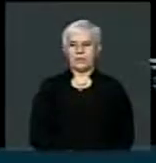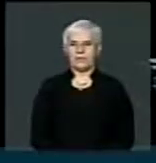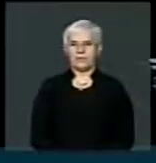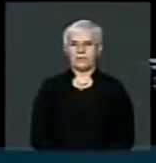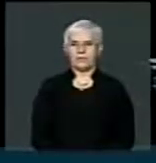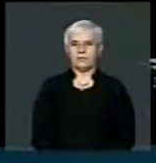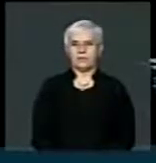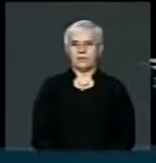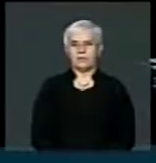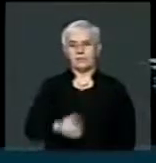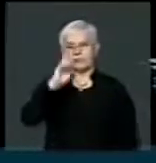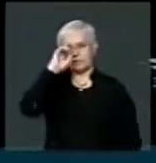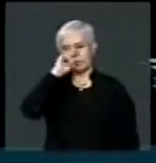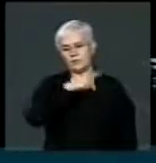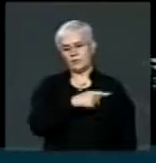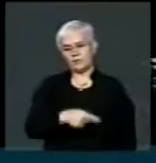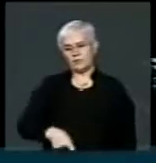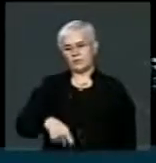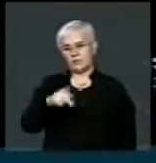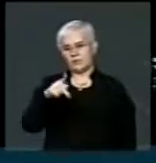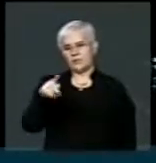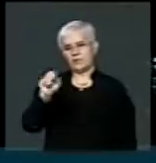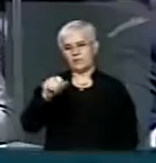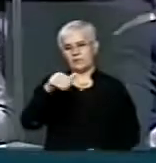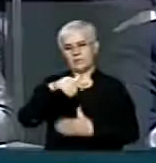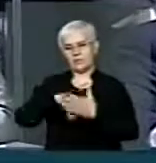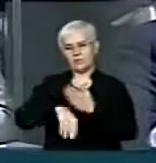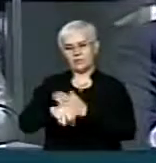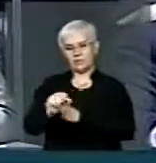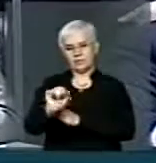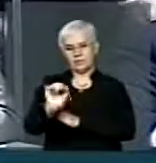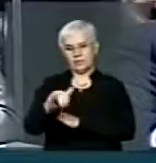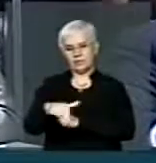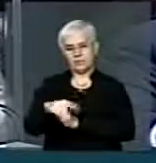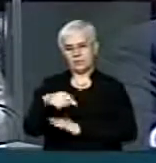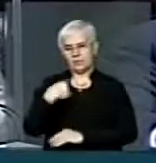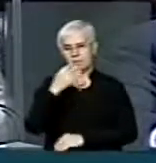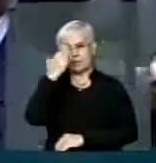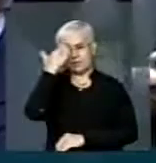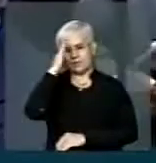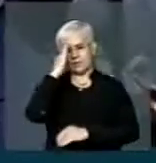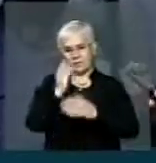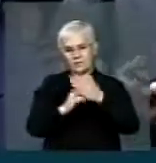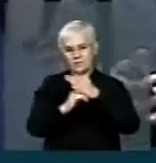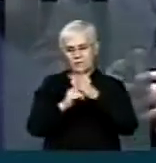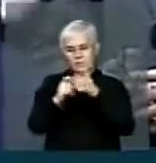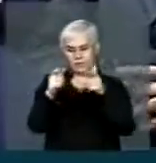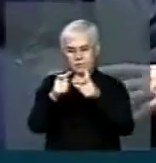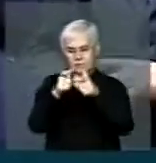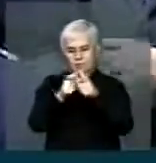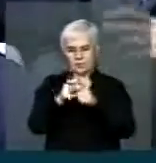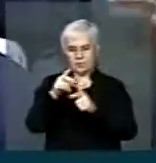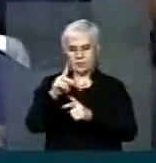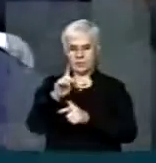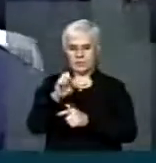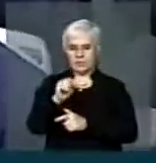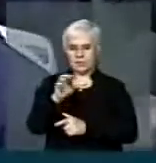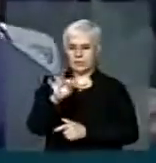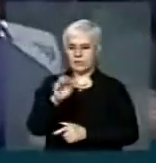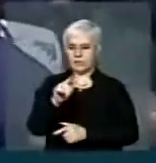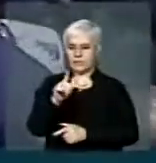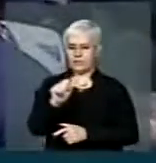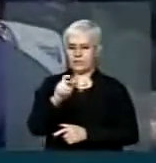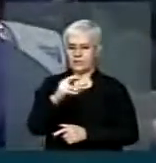Sr. Presidente, o PPS vota sim, porque entende que as micro destilarias, aqueles que trabalham nesse